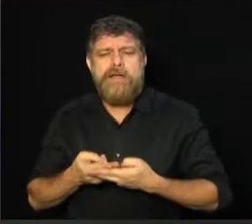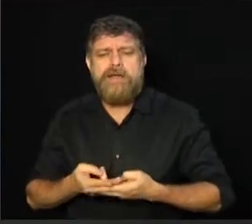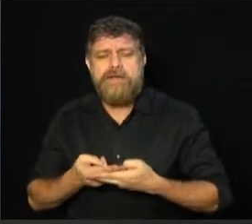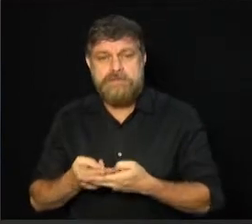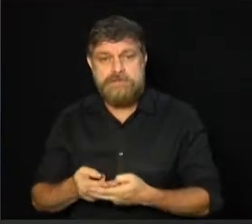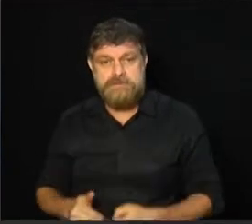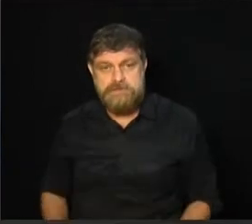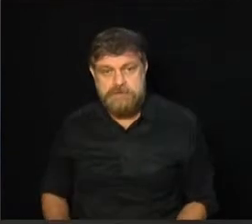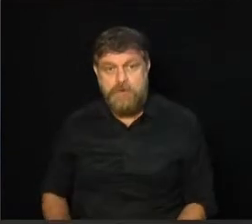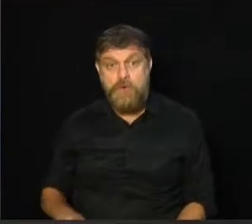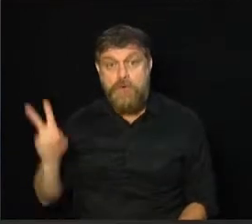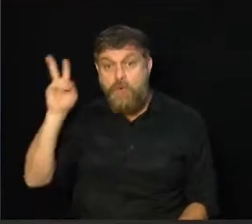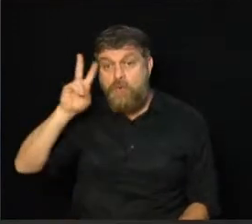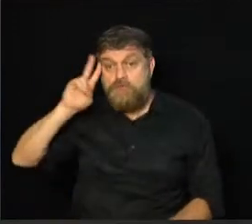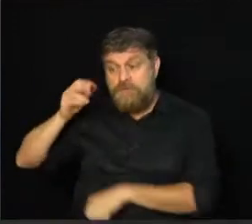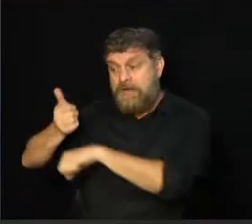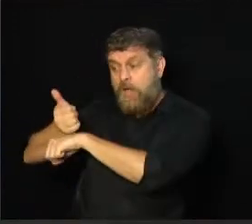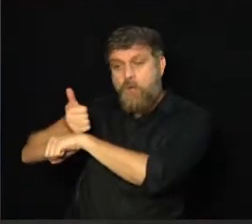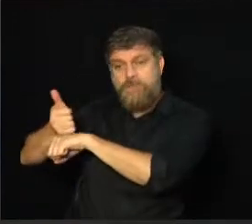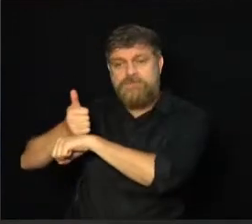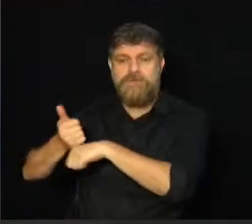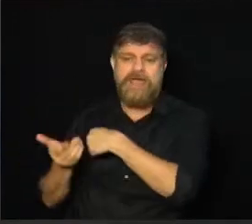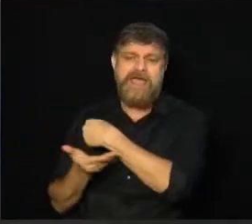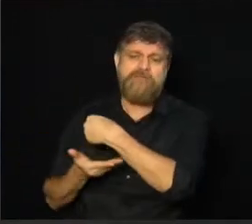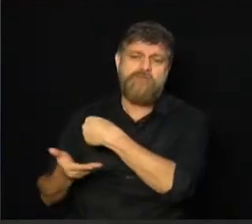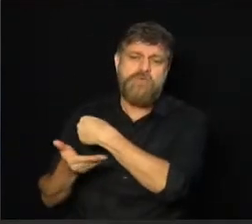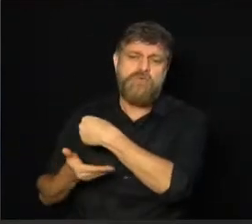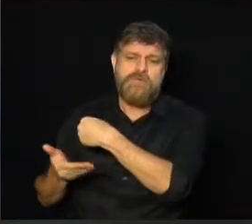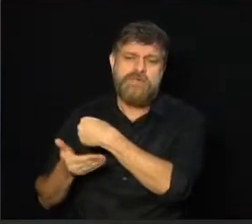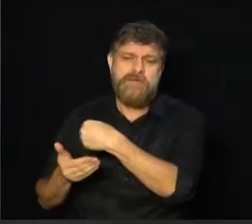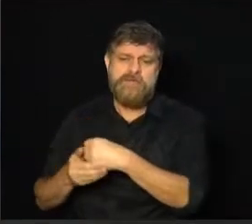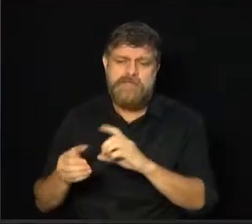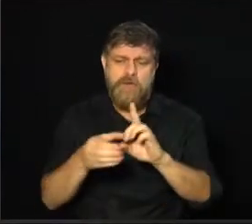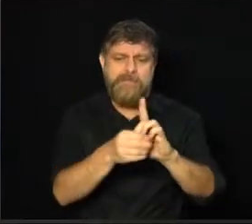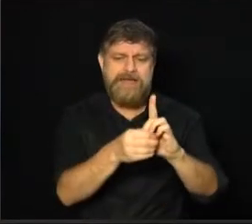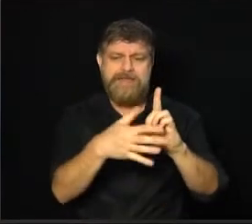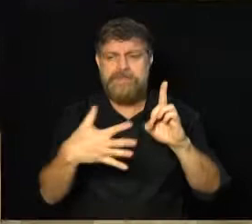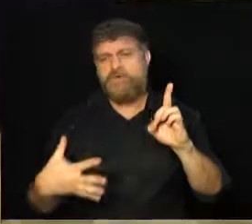função do historiador é fundamental para qualquer democracia.